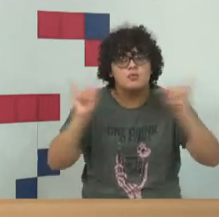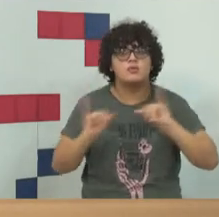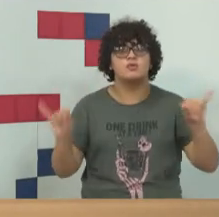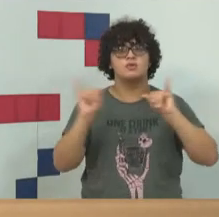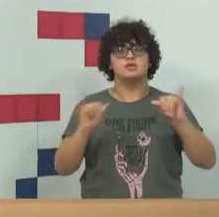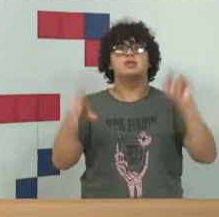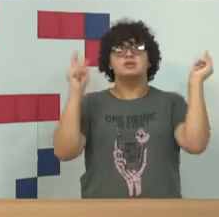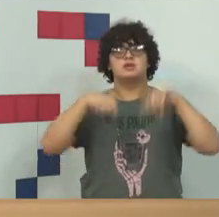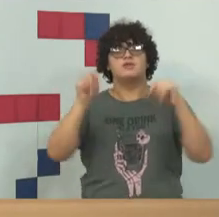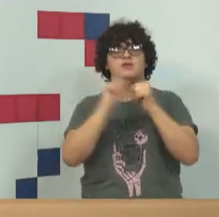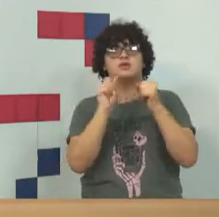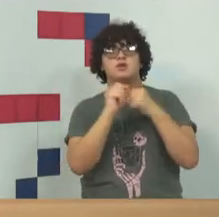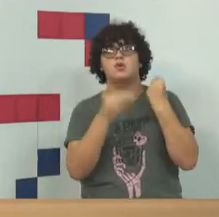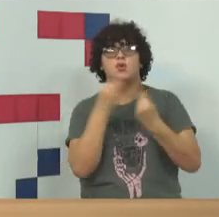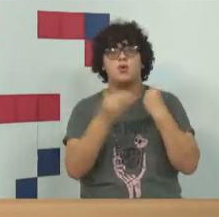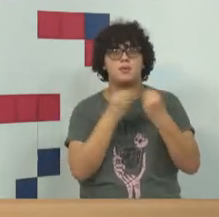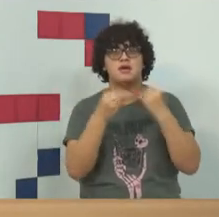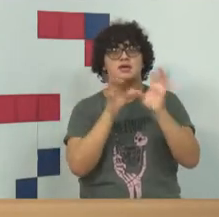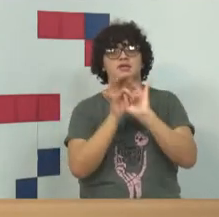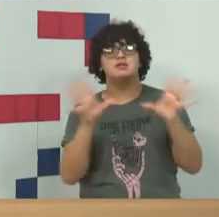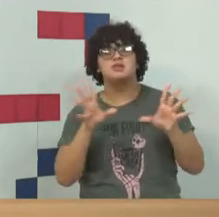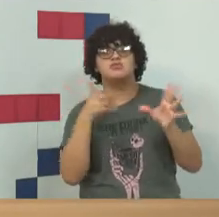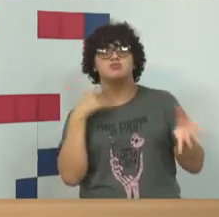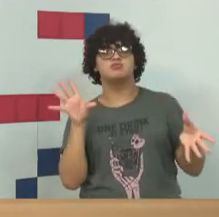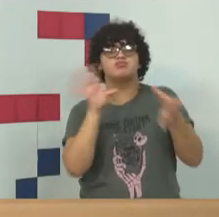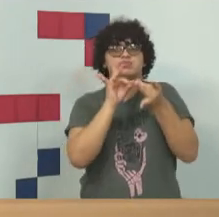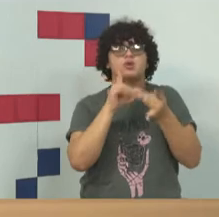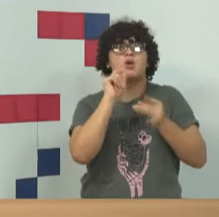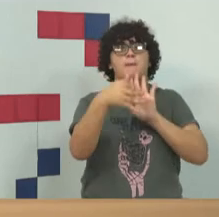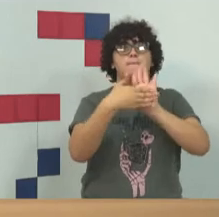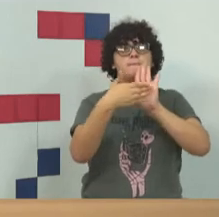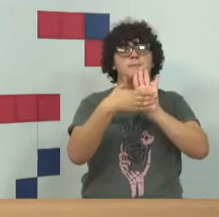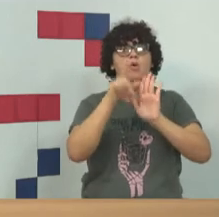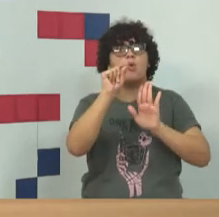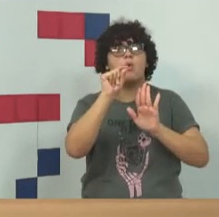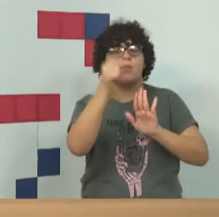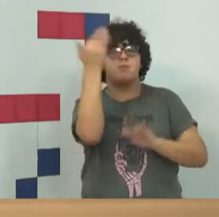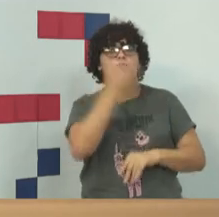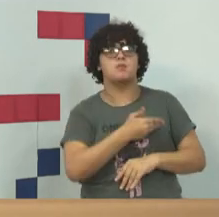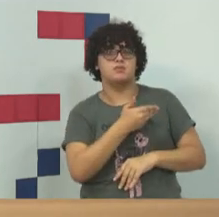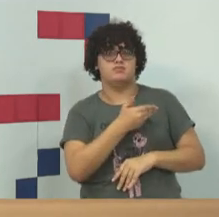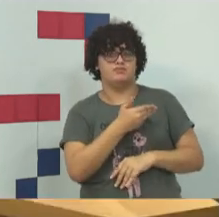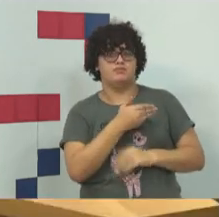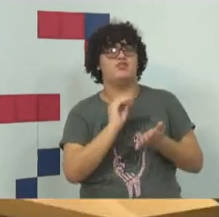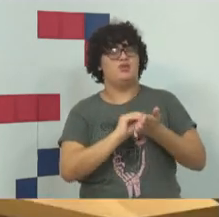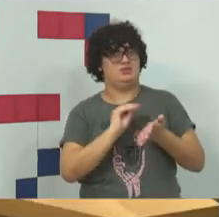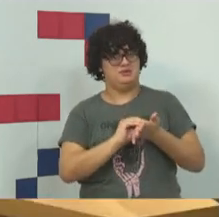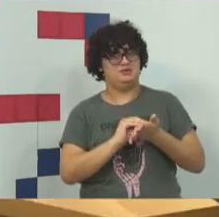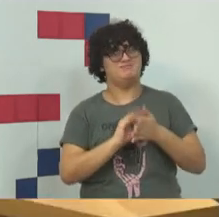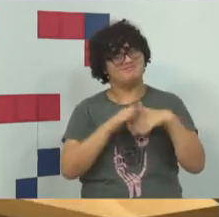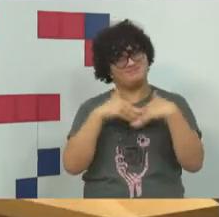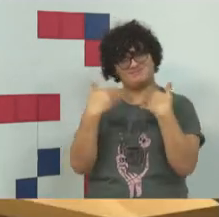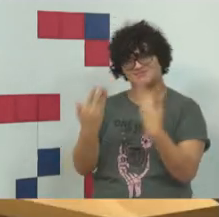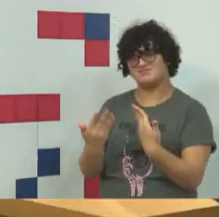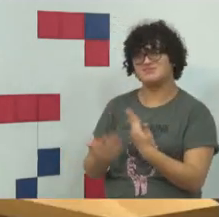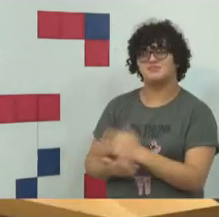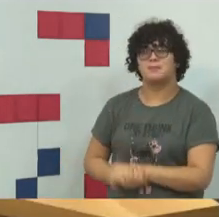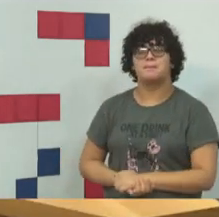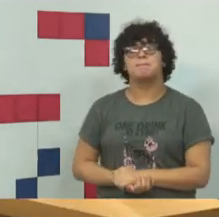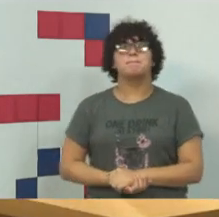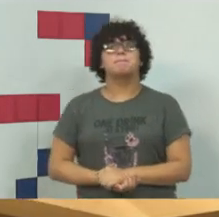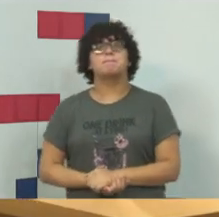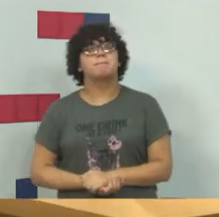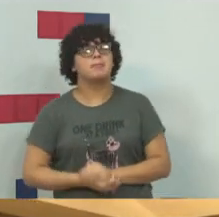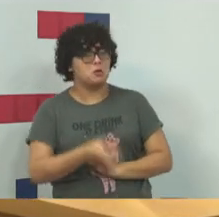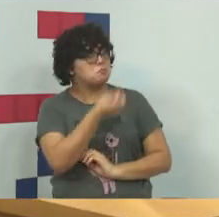para a gente, que a gente deixa de formular as nossas próprias convicções. Muito bom. Eu só